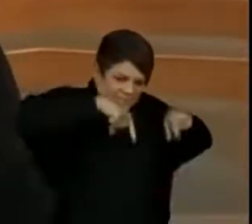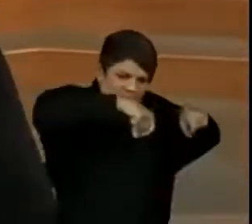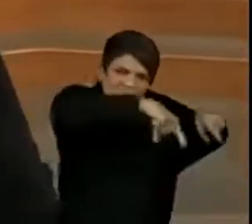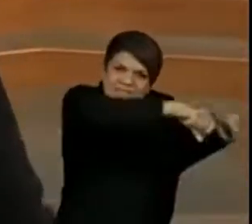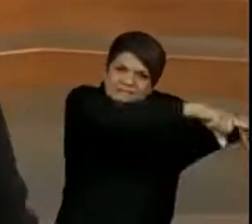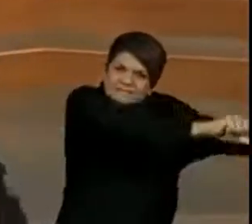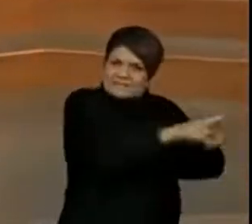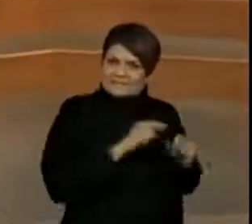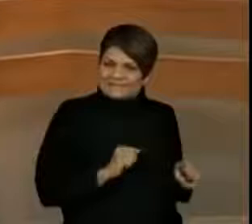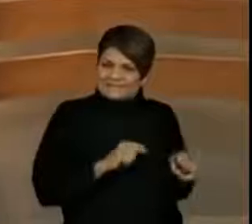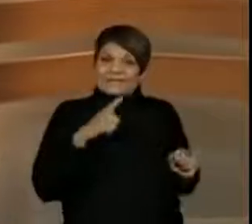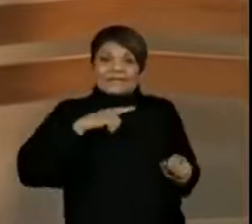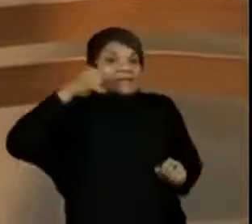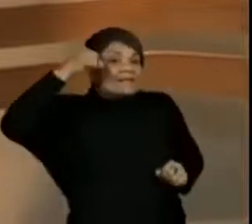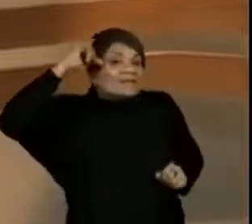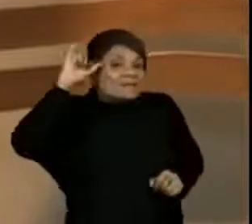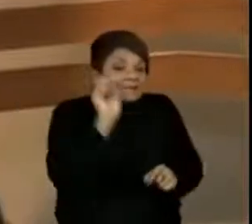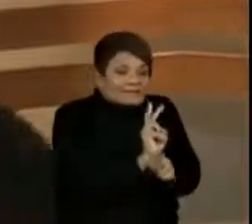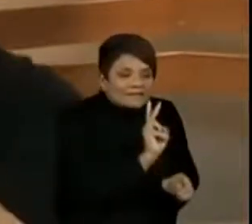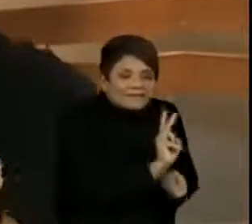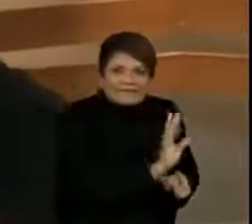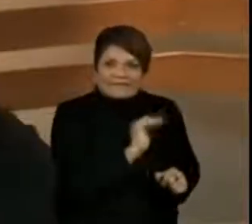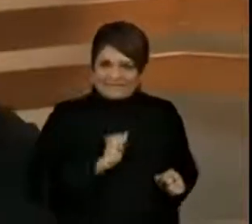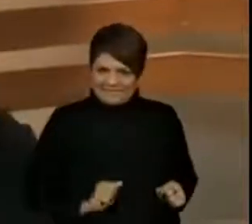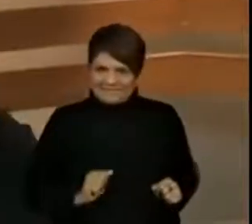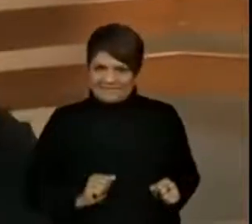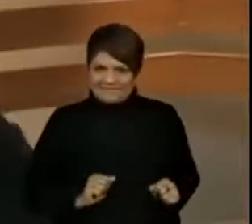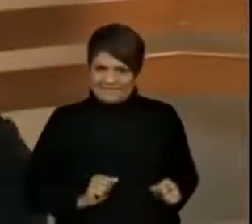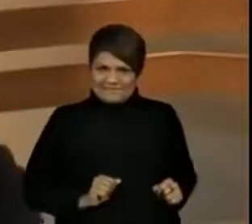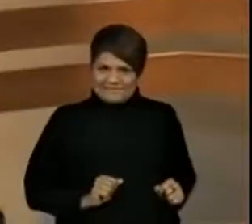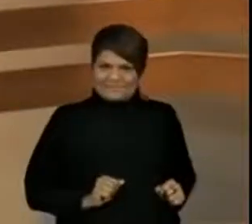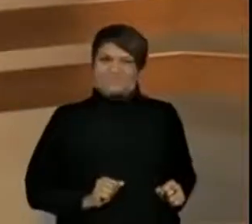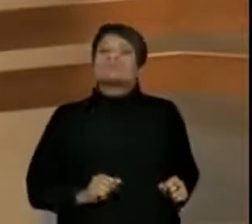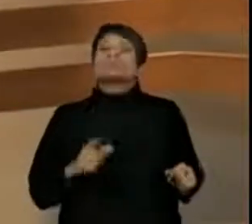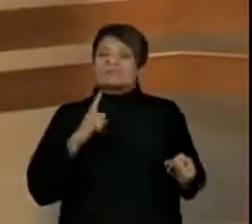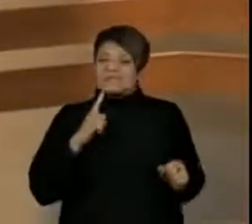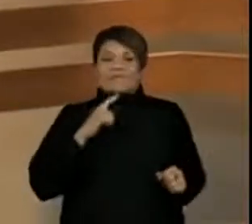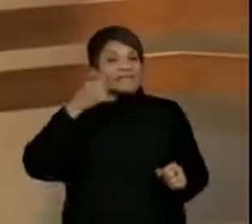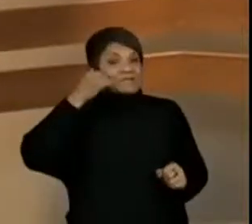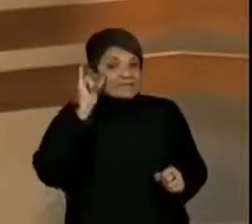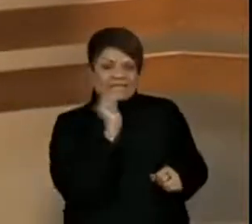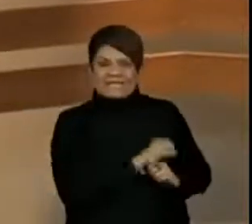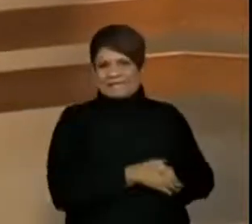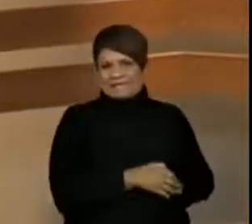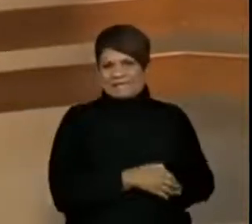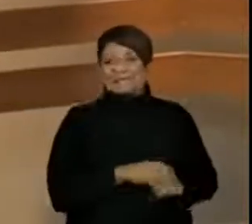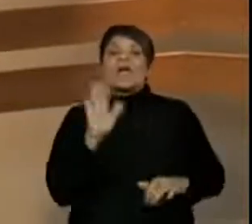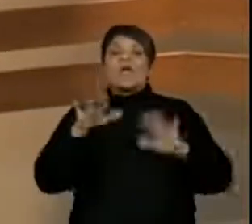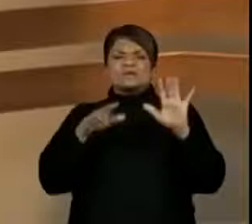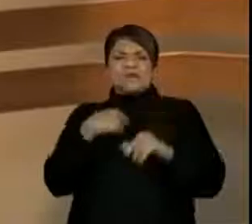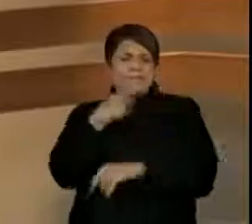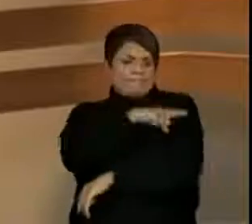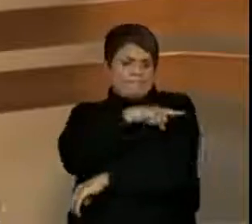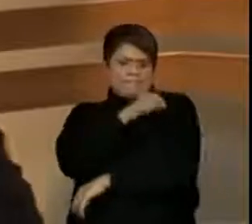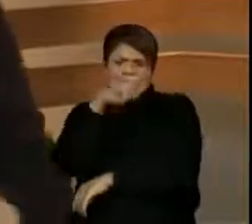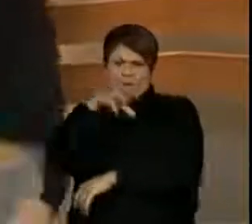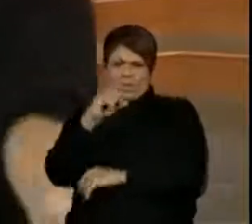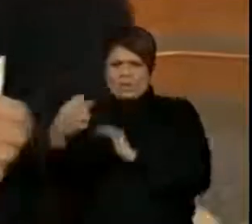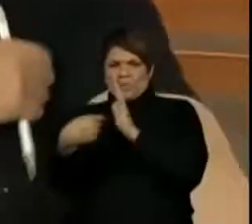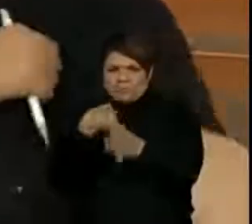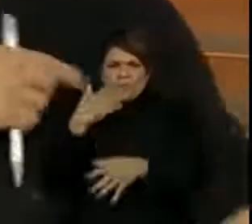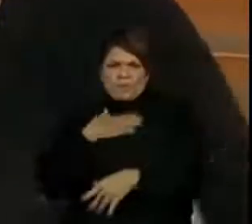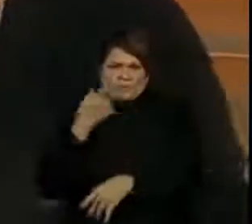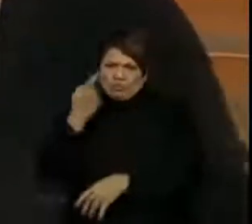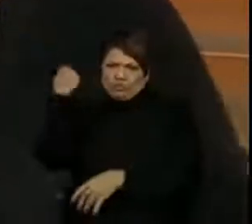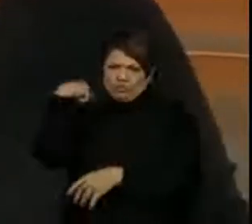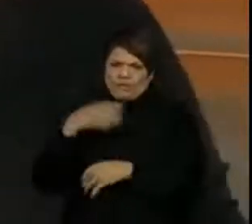gado, um dia um aluno falou assim para mim, professora, vaquinha é quadrada? Primeiro ano. Eu olhei para ele e